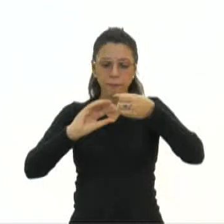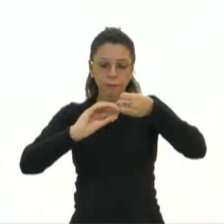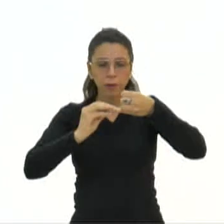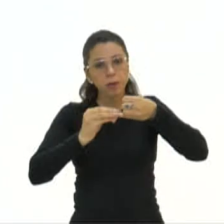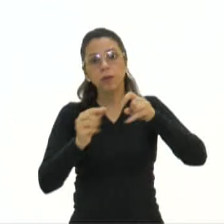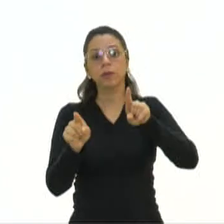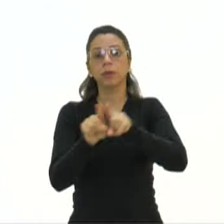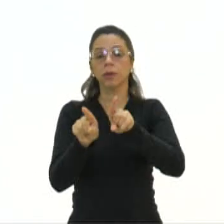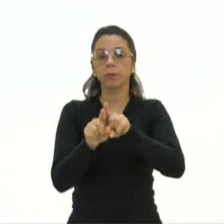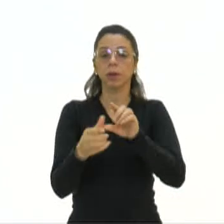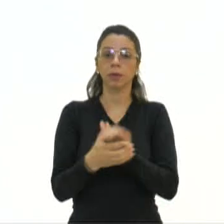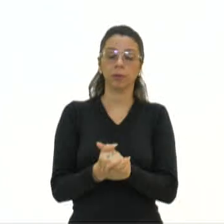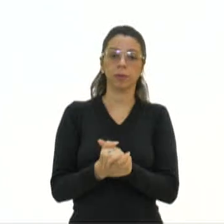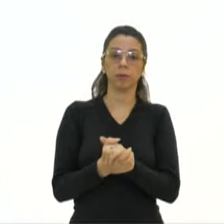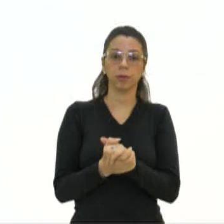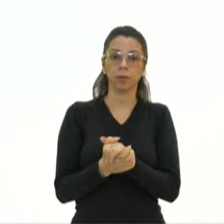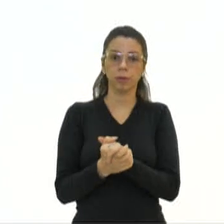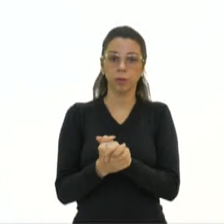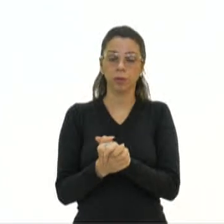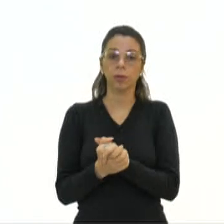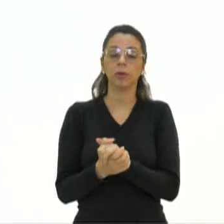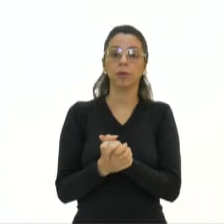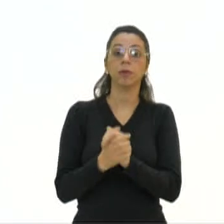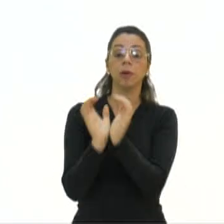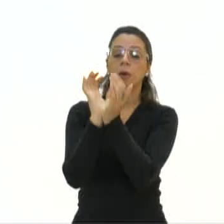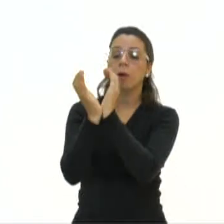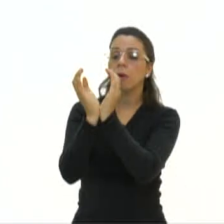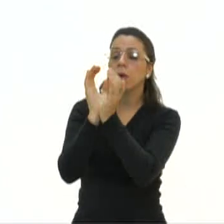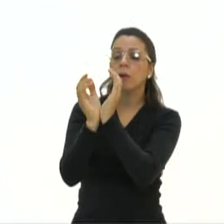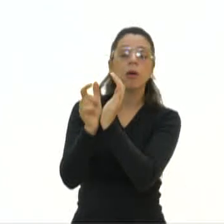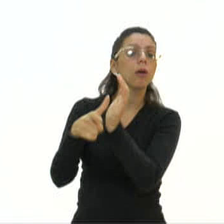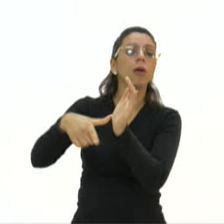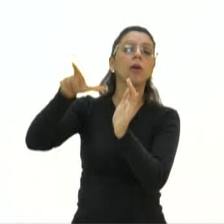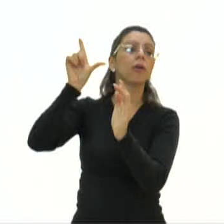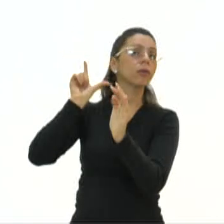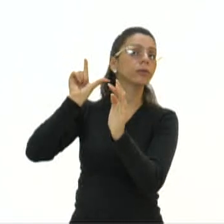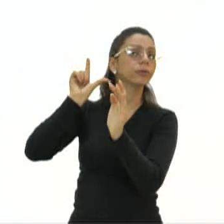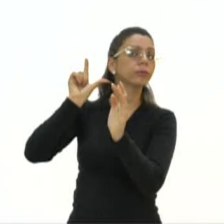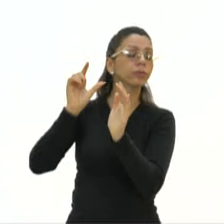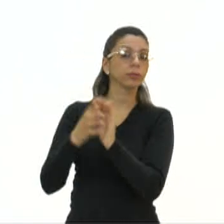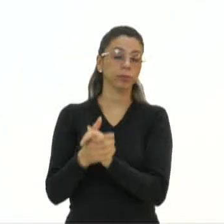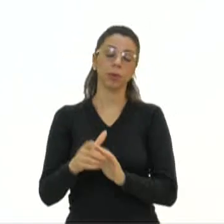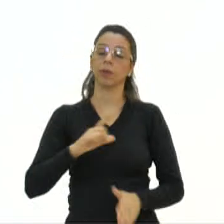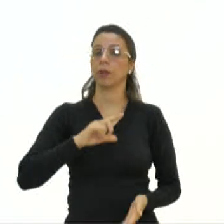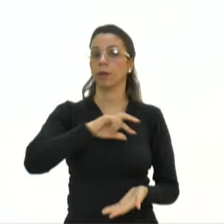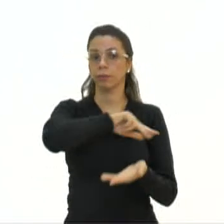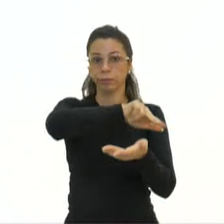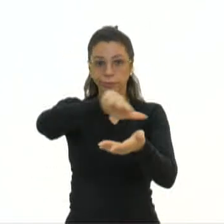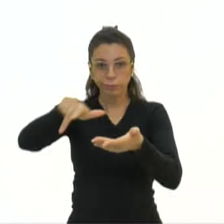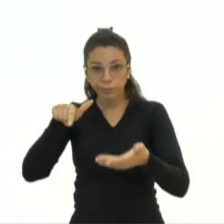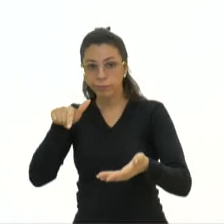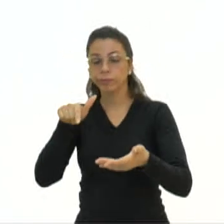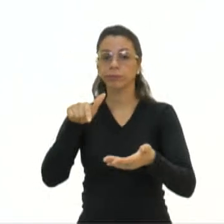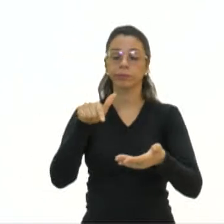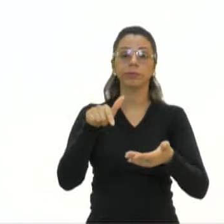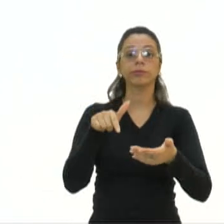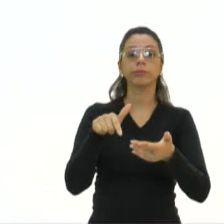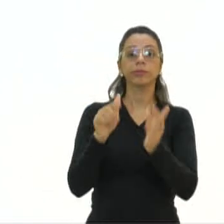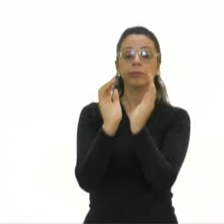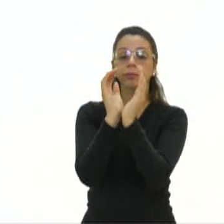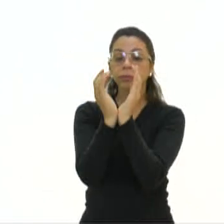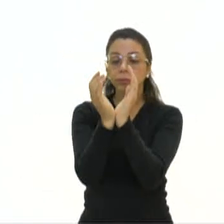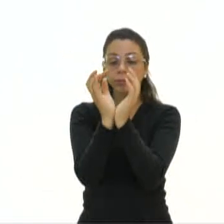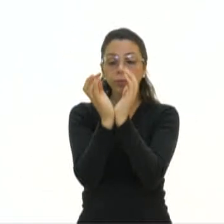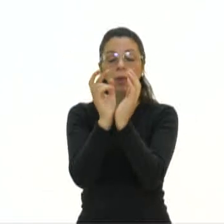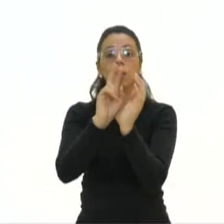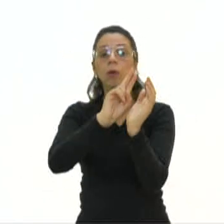Os legumes anteriores são respectivamente o que então? A gente já viu que tem várias partes do vegetal. E aí você vai me